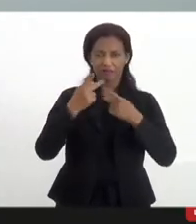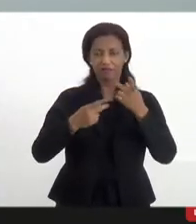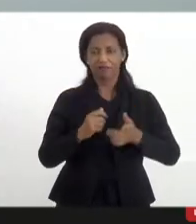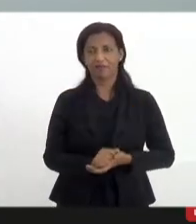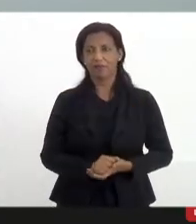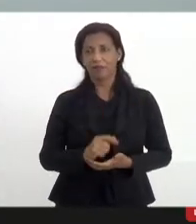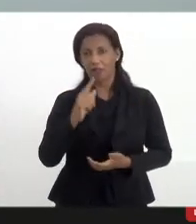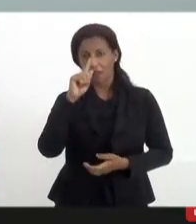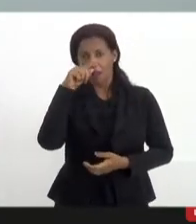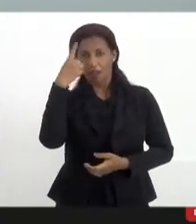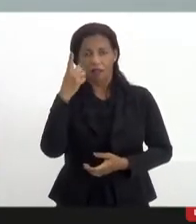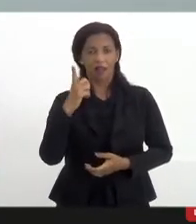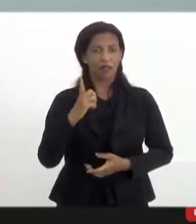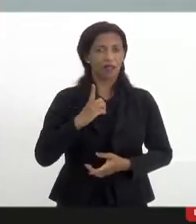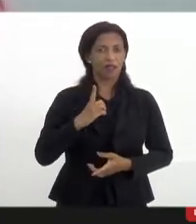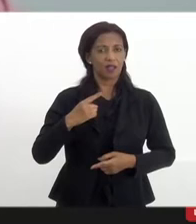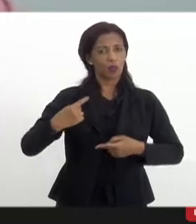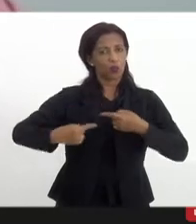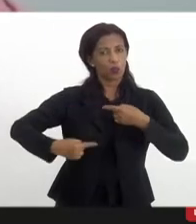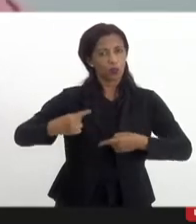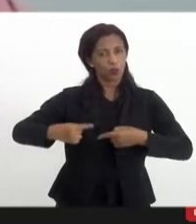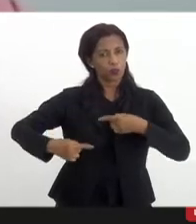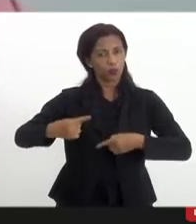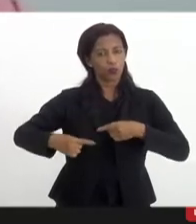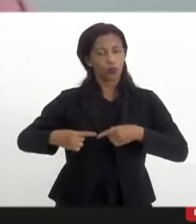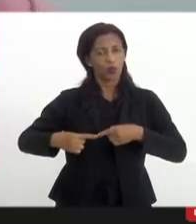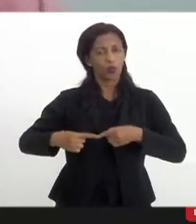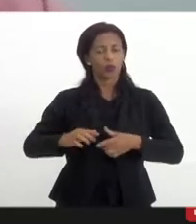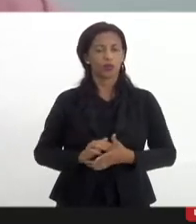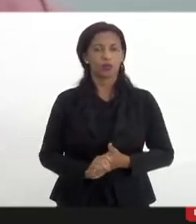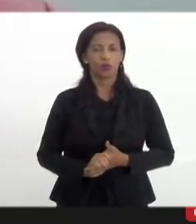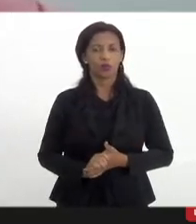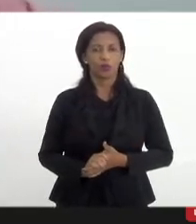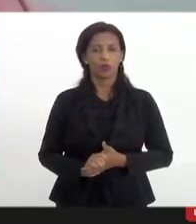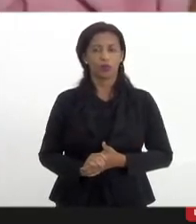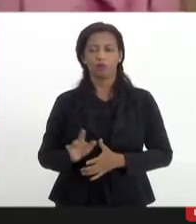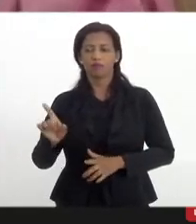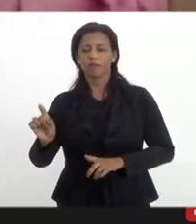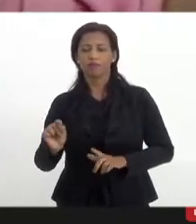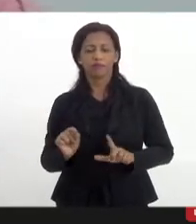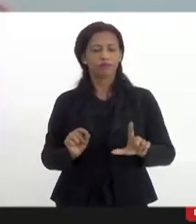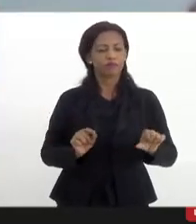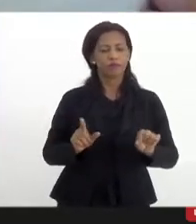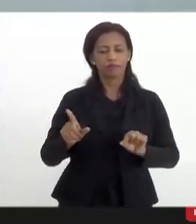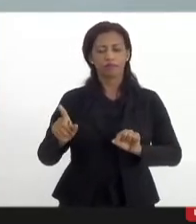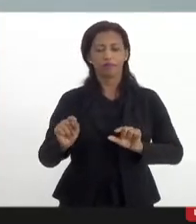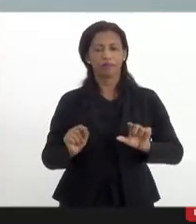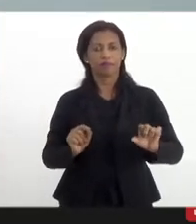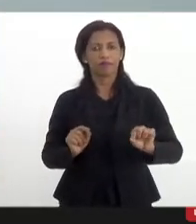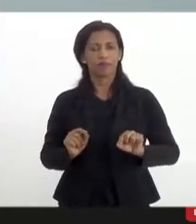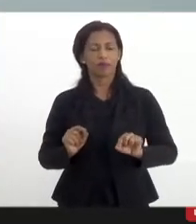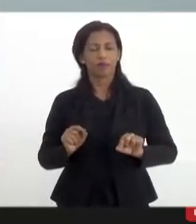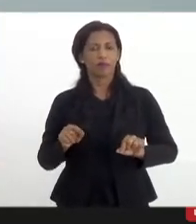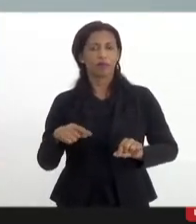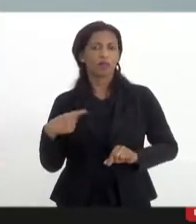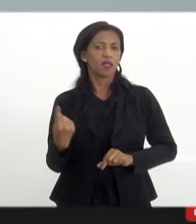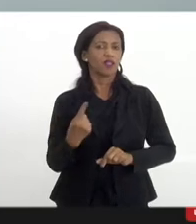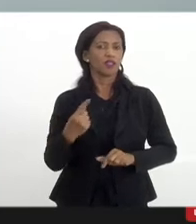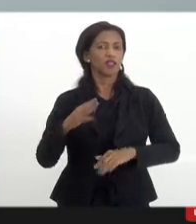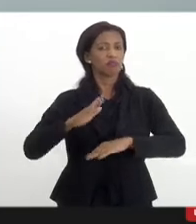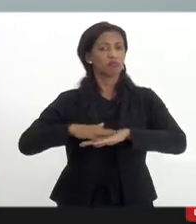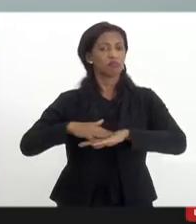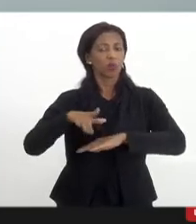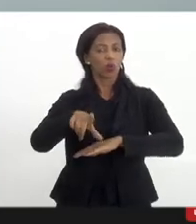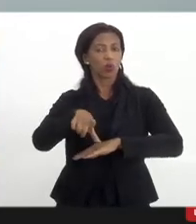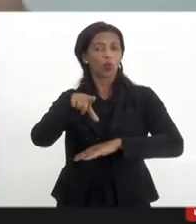é a gente faça aqui um debate sobre as alternativas que a gente deve, digamos, priorizar